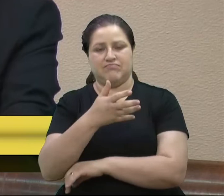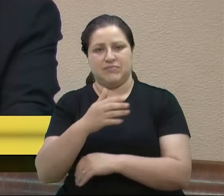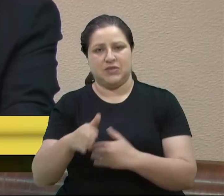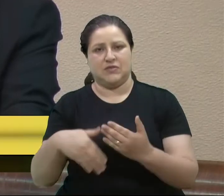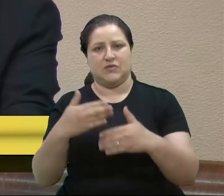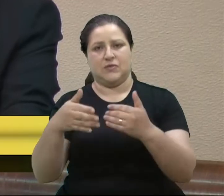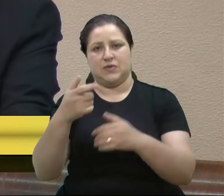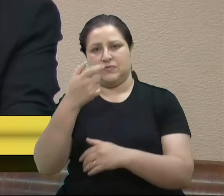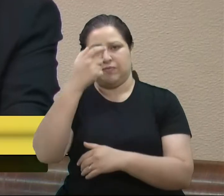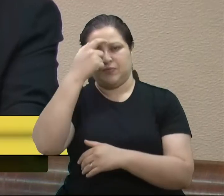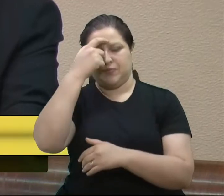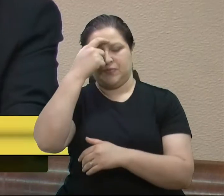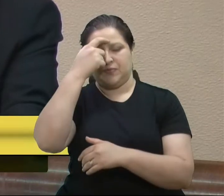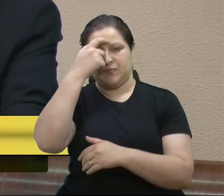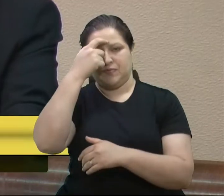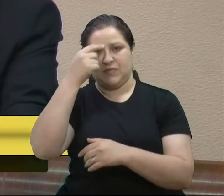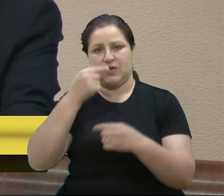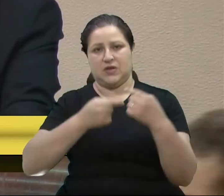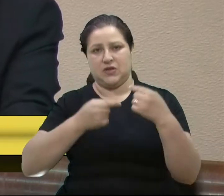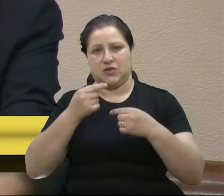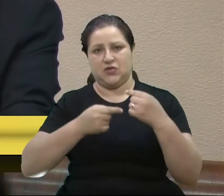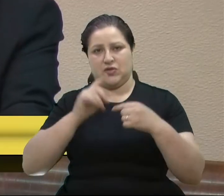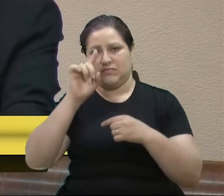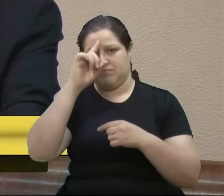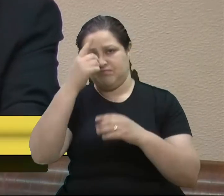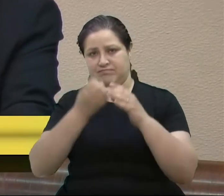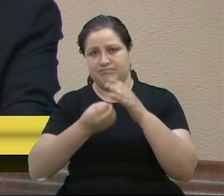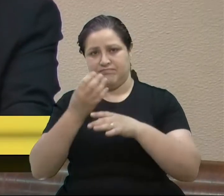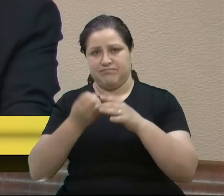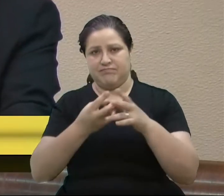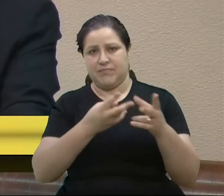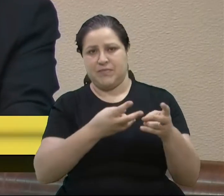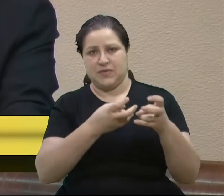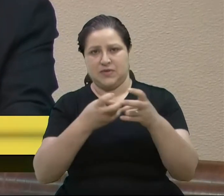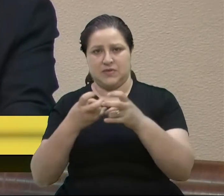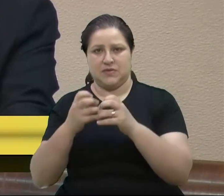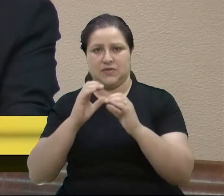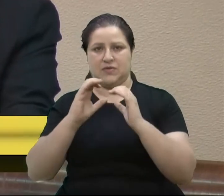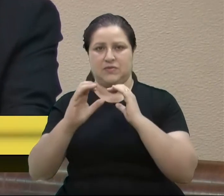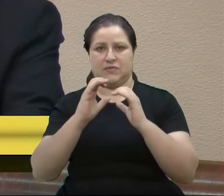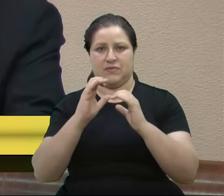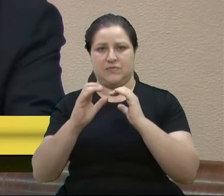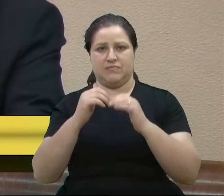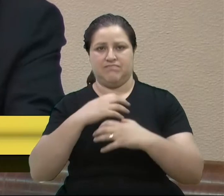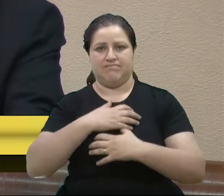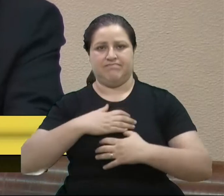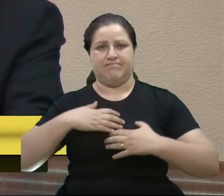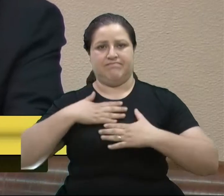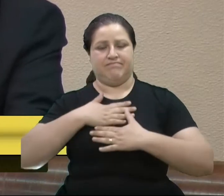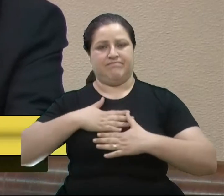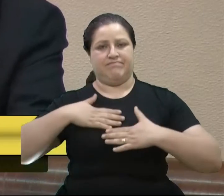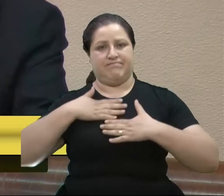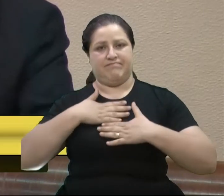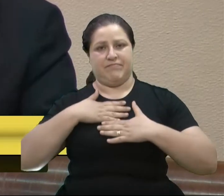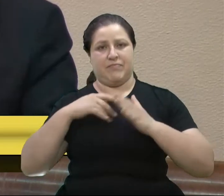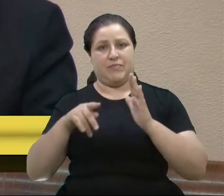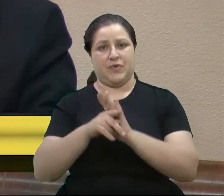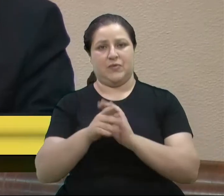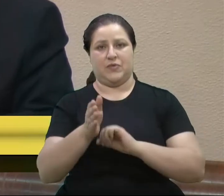da imaginação, da criatividade, da percepção, da comunicação e da sensação através do cinema.